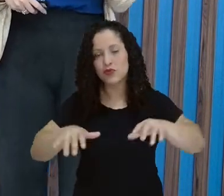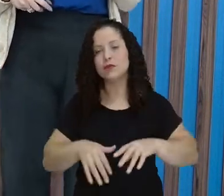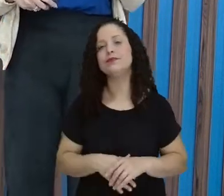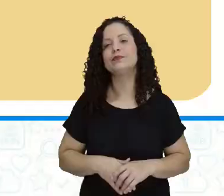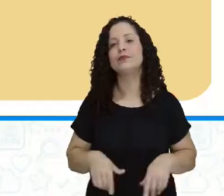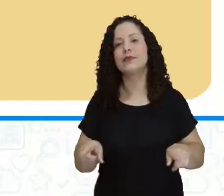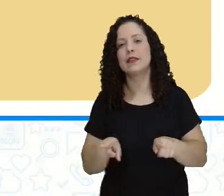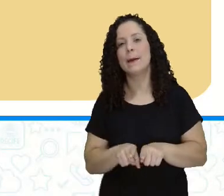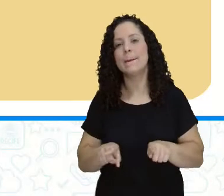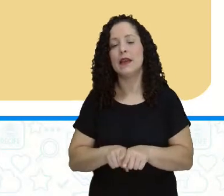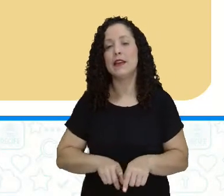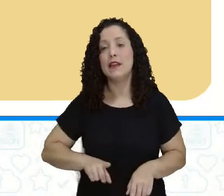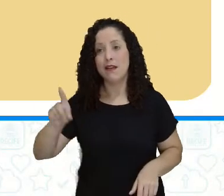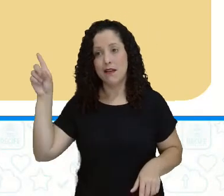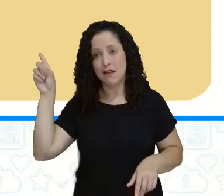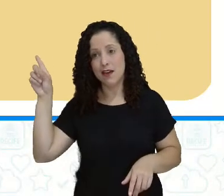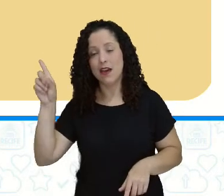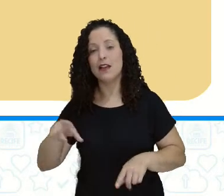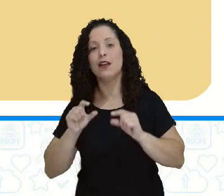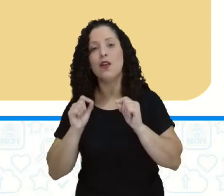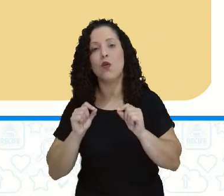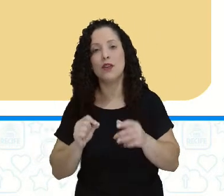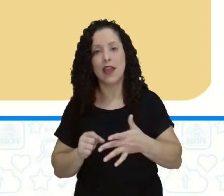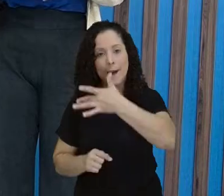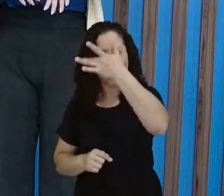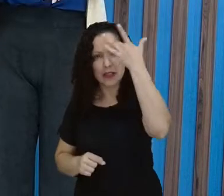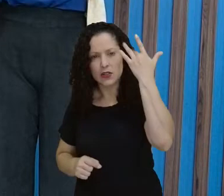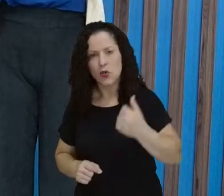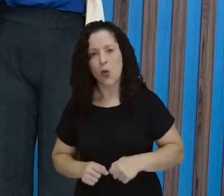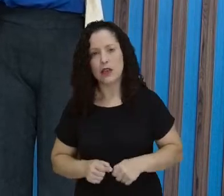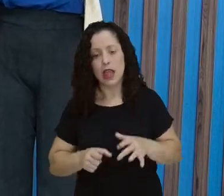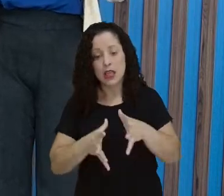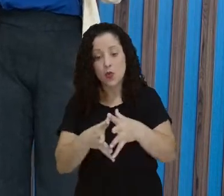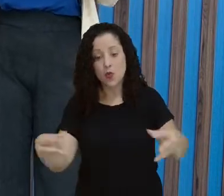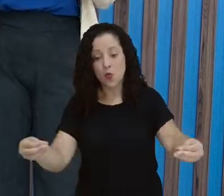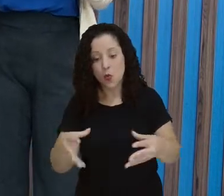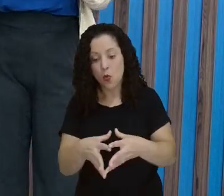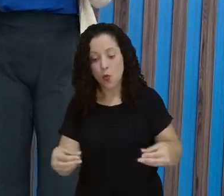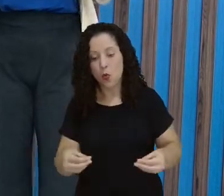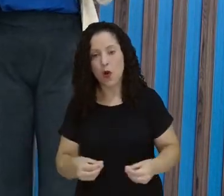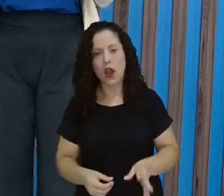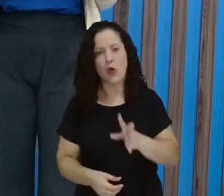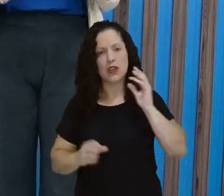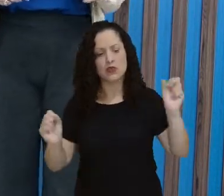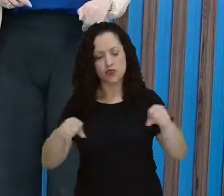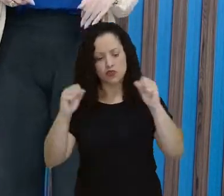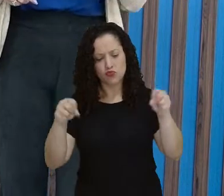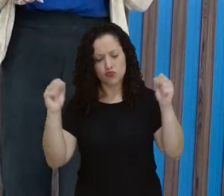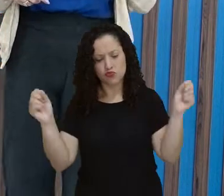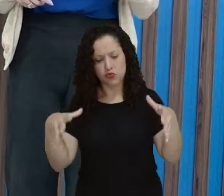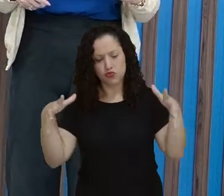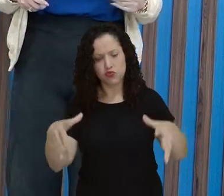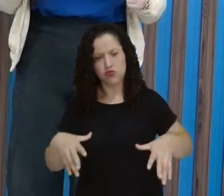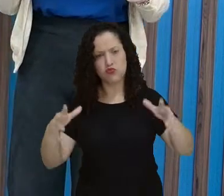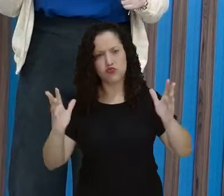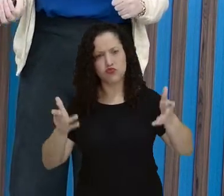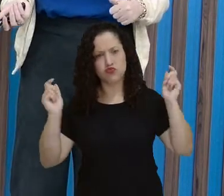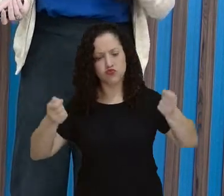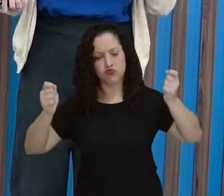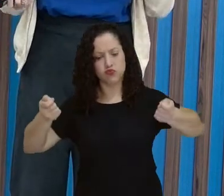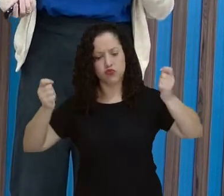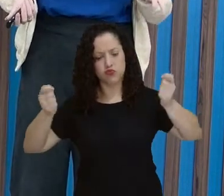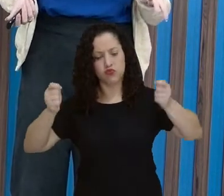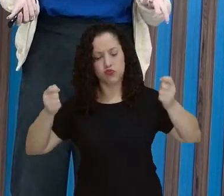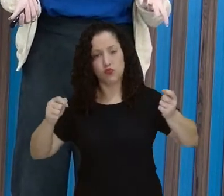considerado, como a professora Estê falou, o curandeiro, pois conhece diversos rituais e também o poder da cura de